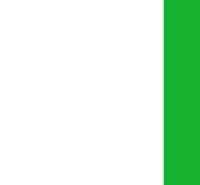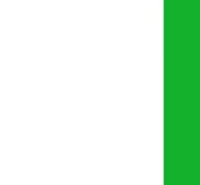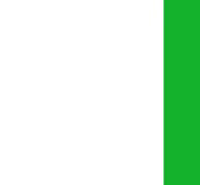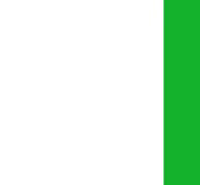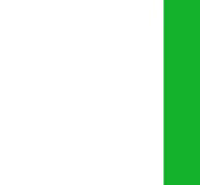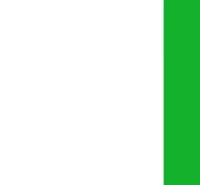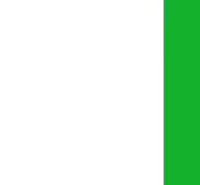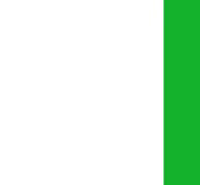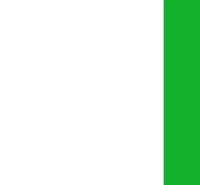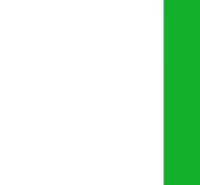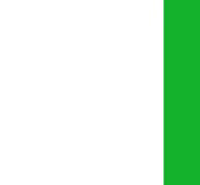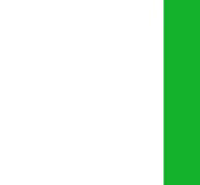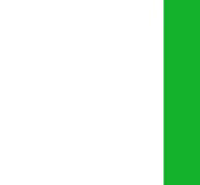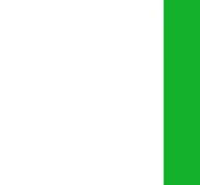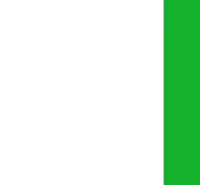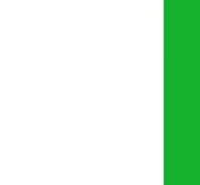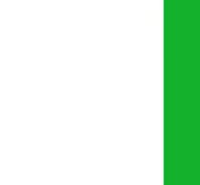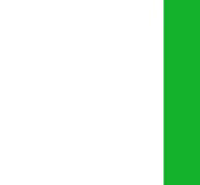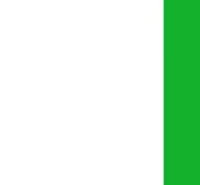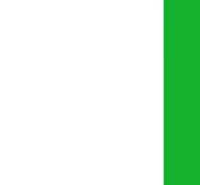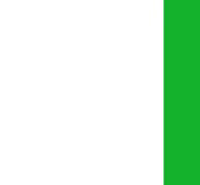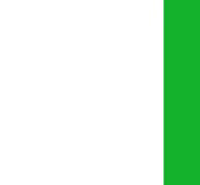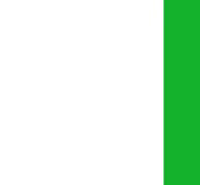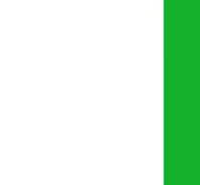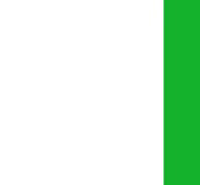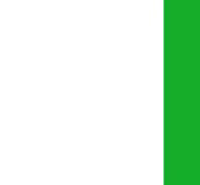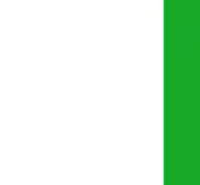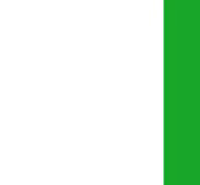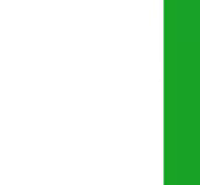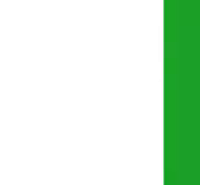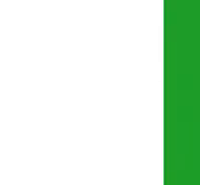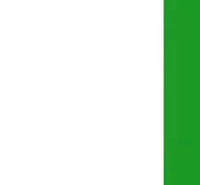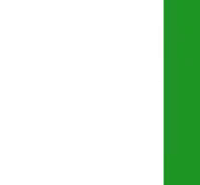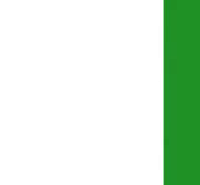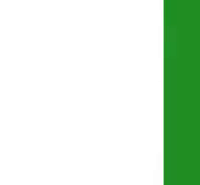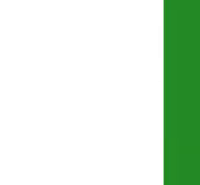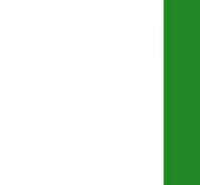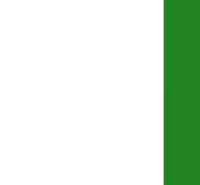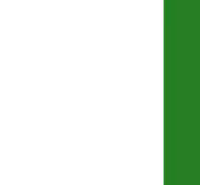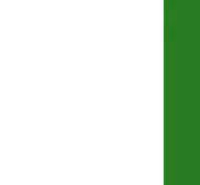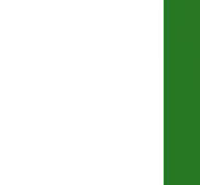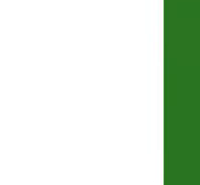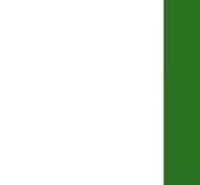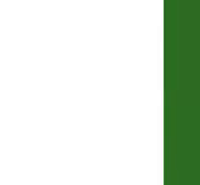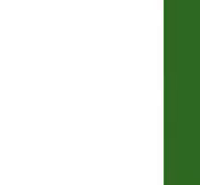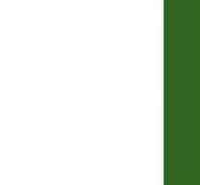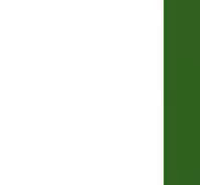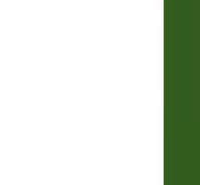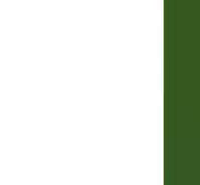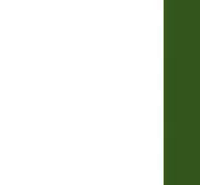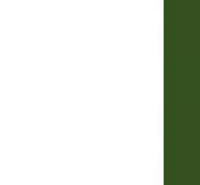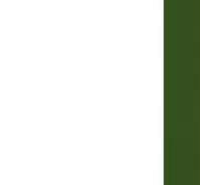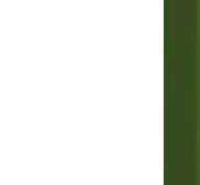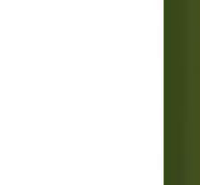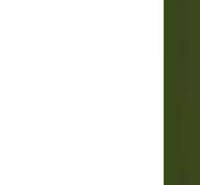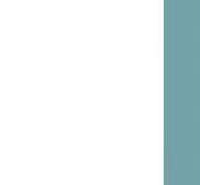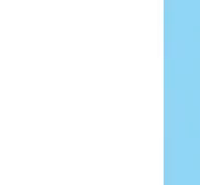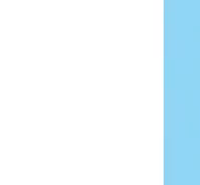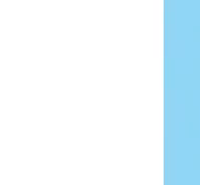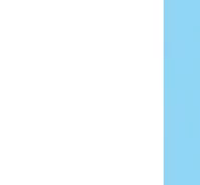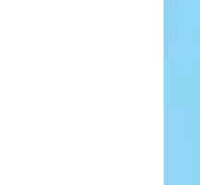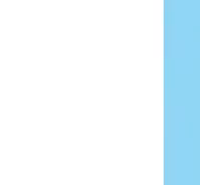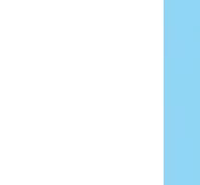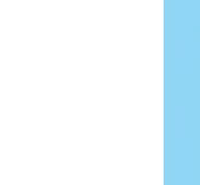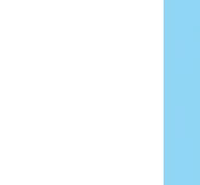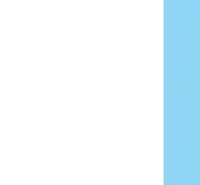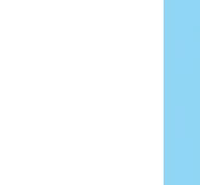retratar a situação da geração, o sistema de bandeiras considera alguns fatores importantes que impactam a composição das tarifas.